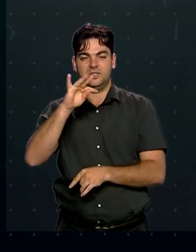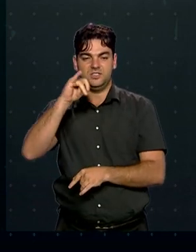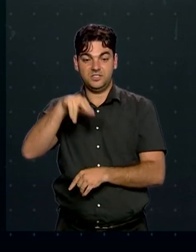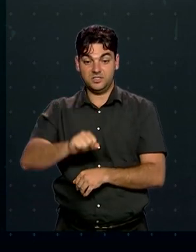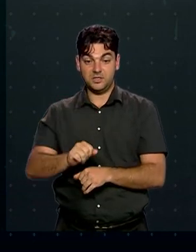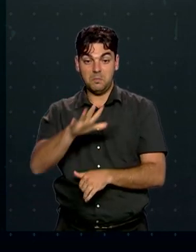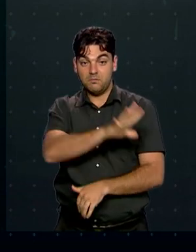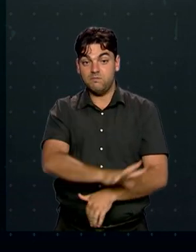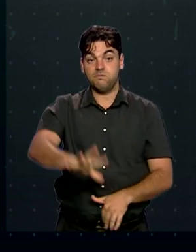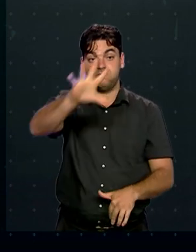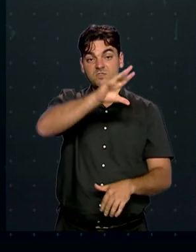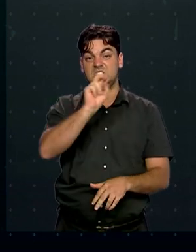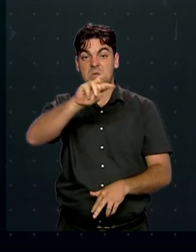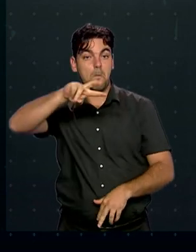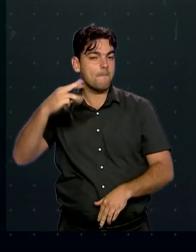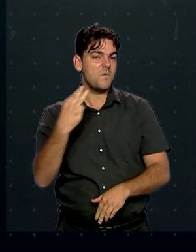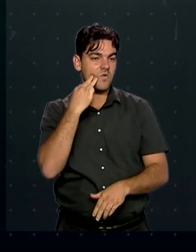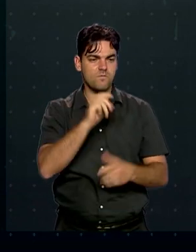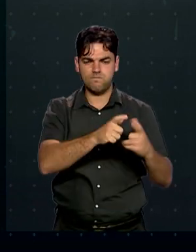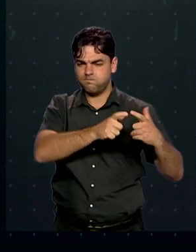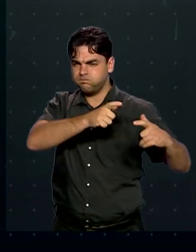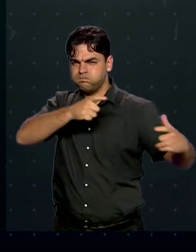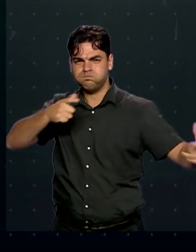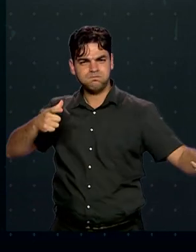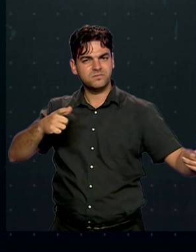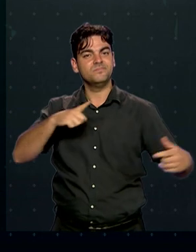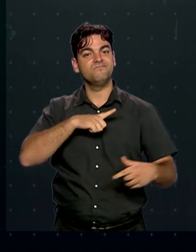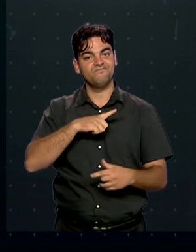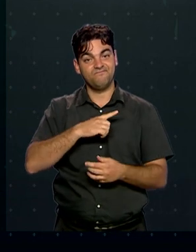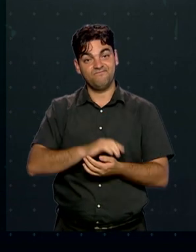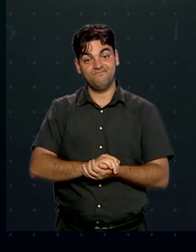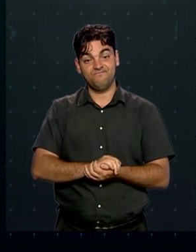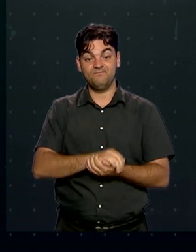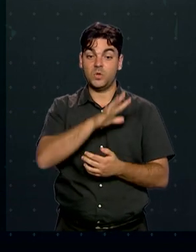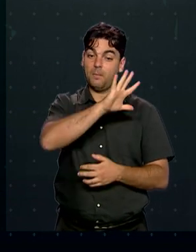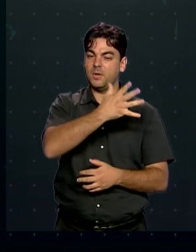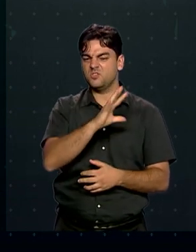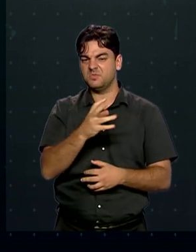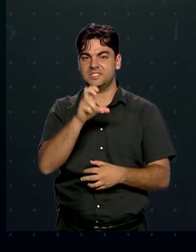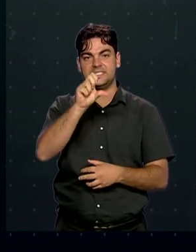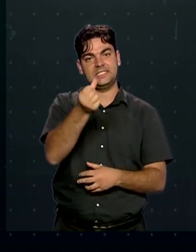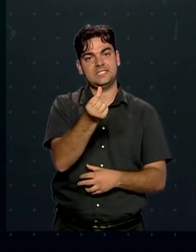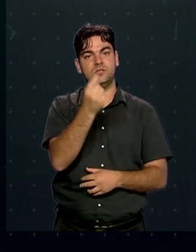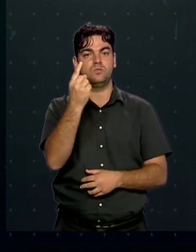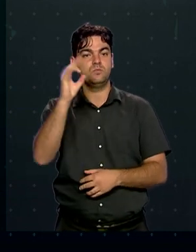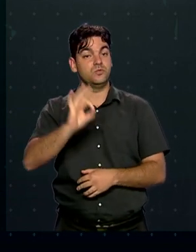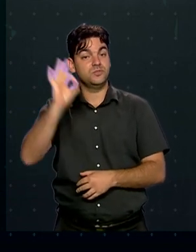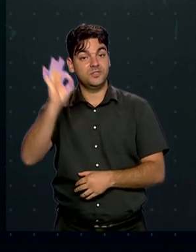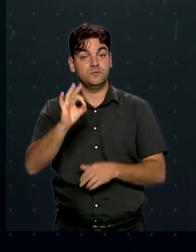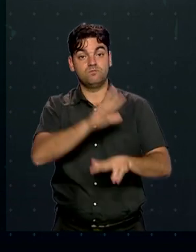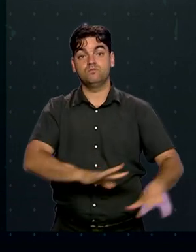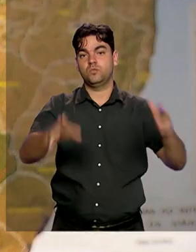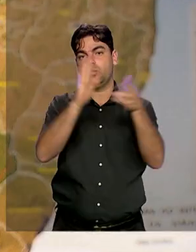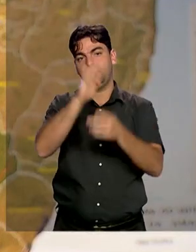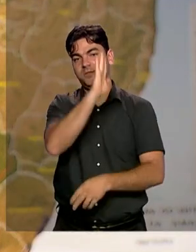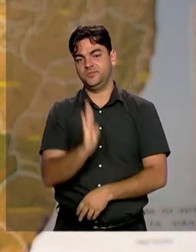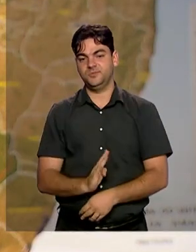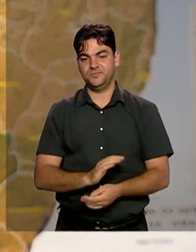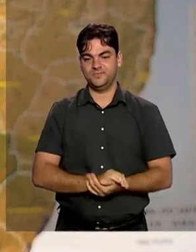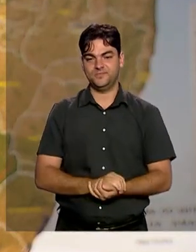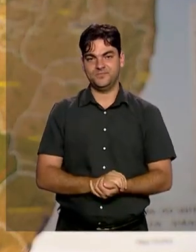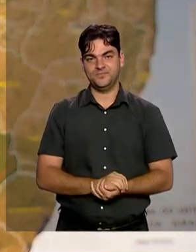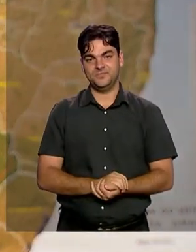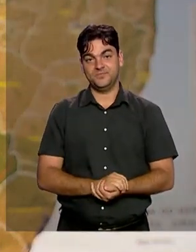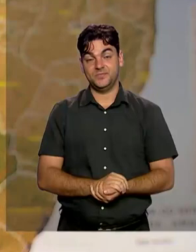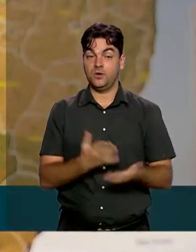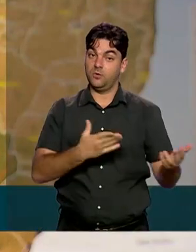área de mais de 5 milhões de quilômetros quadrados, o que representa 61% do território nacional. De acordo com